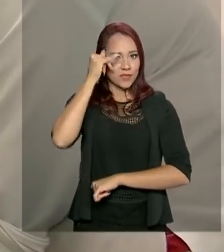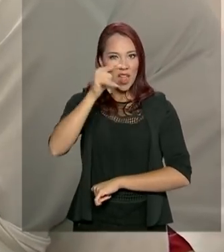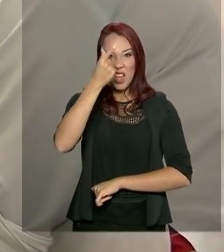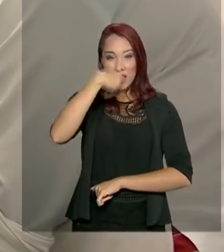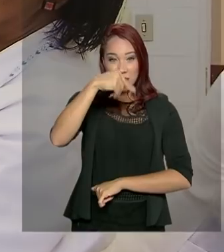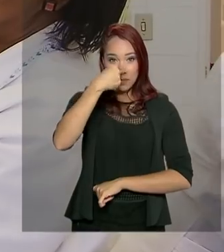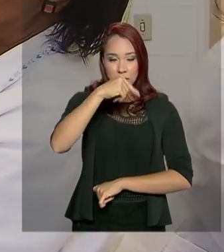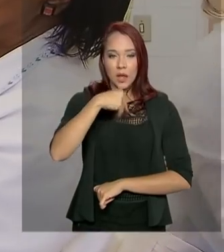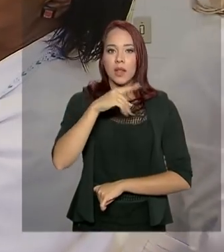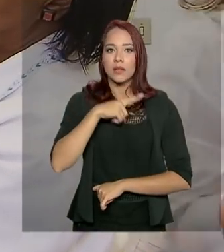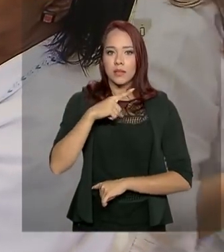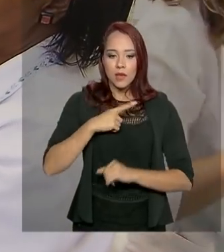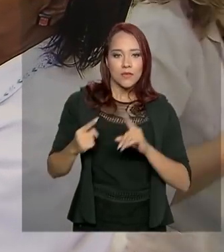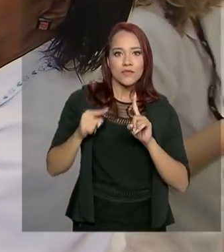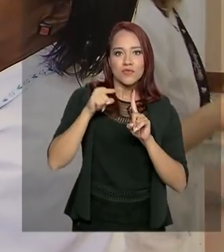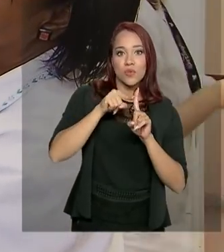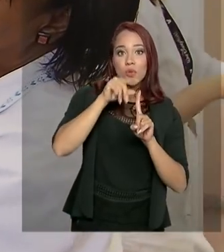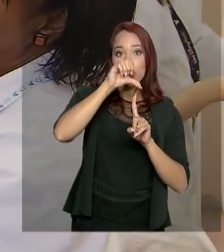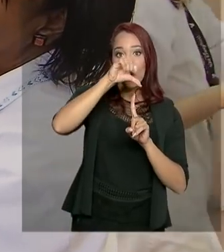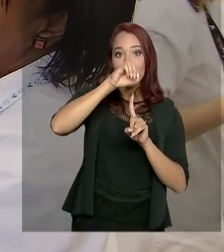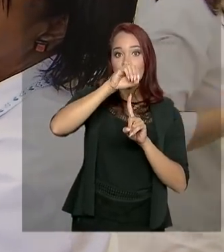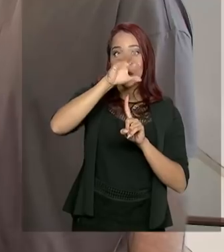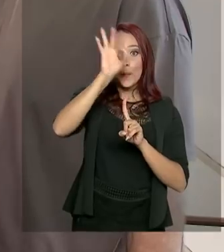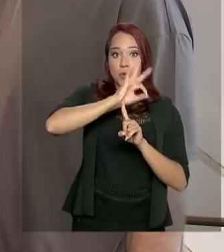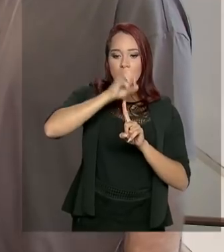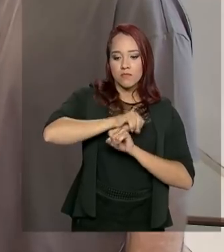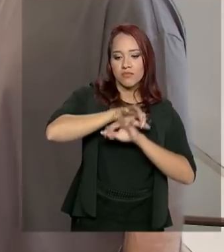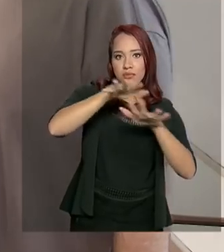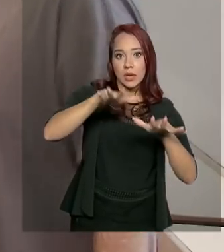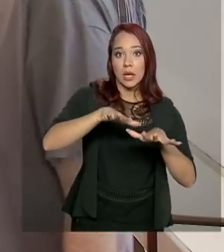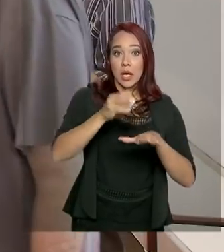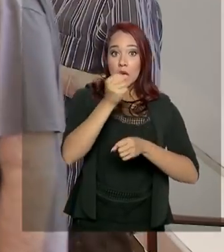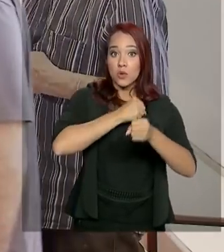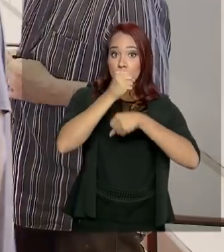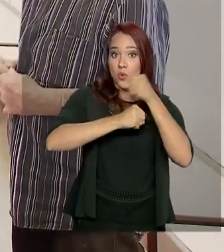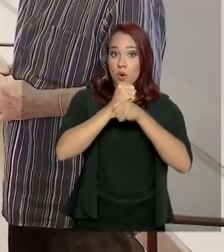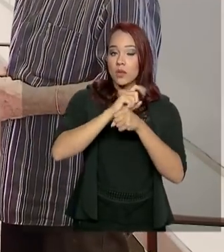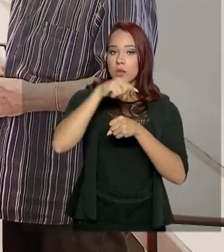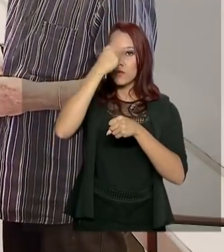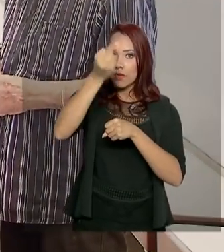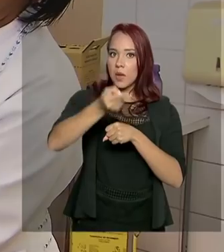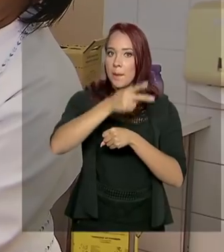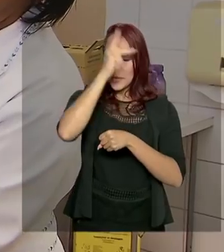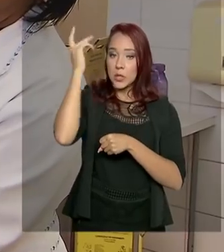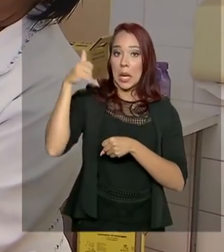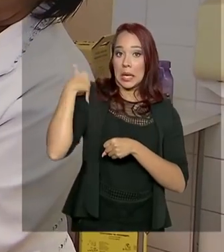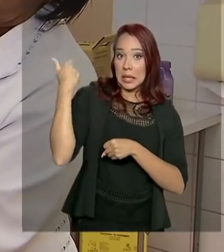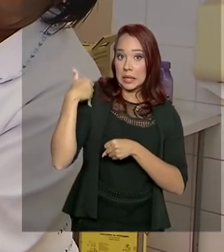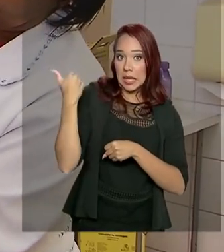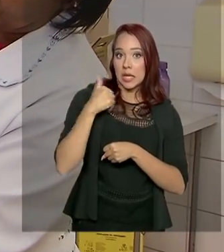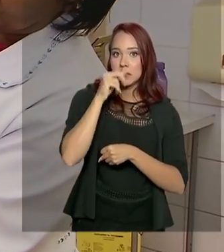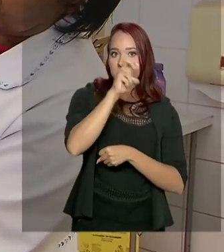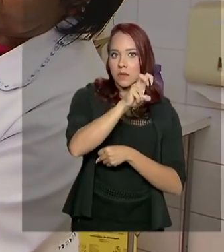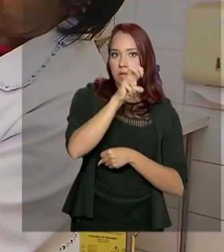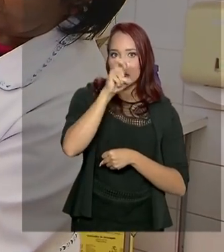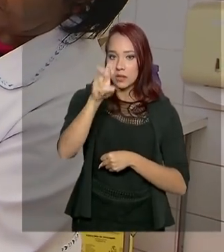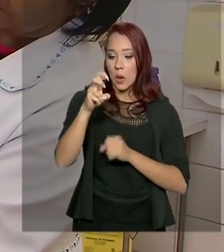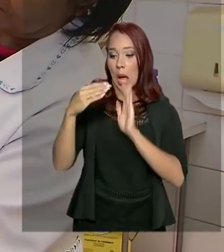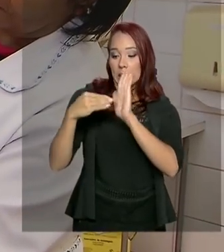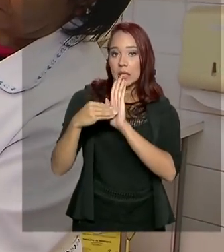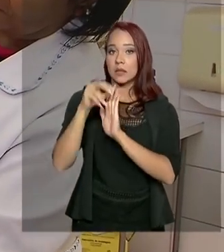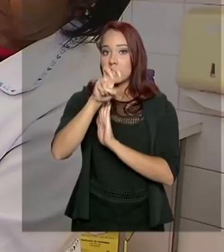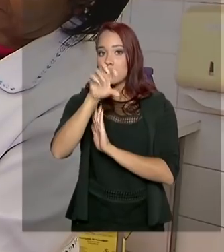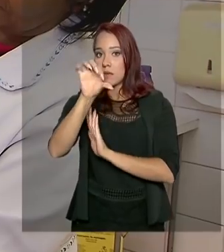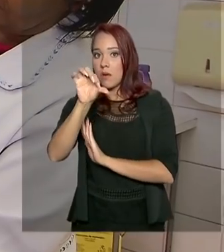e atingiu 90% de cobertura. E no ano que vem, o público-alvo vai ser ampliado. Quem tem de 55 a